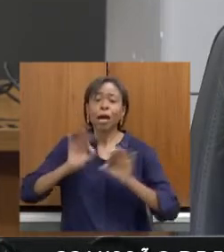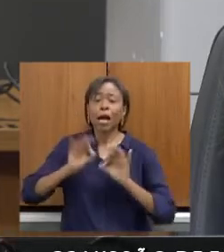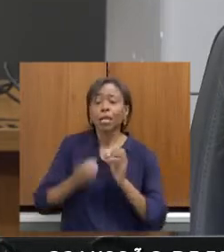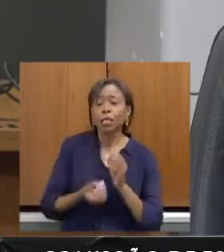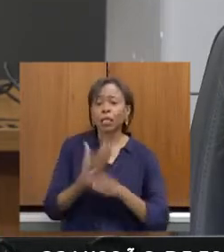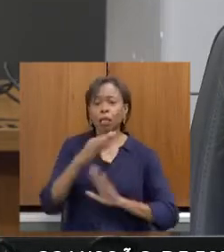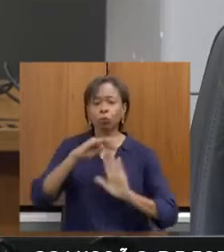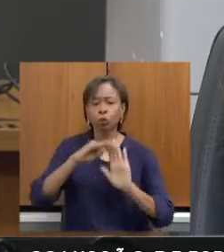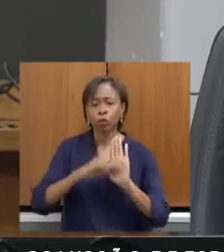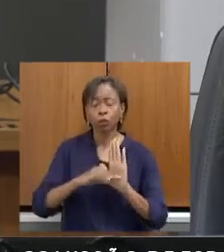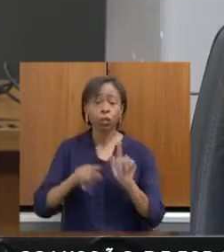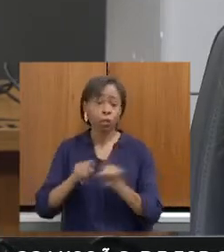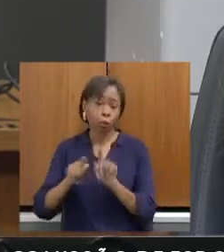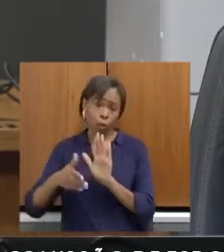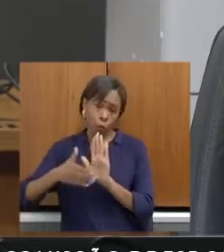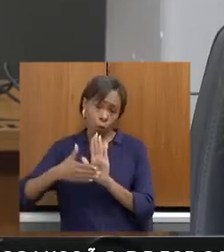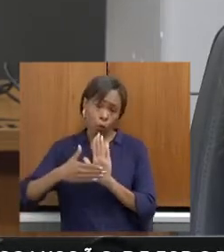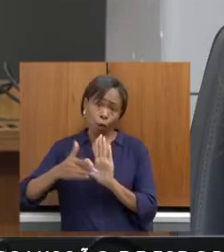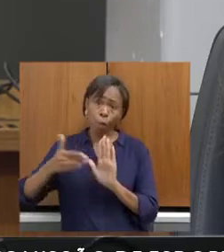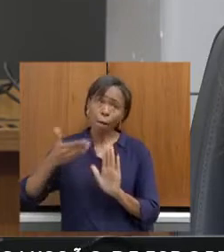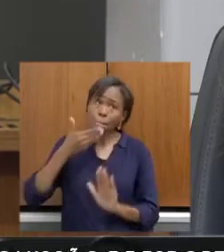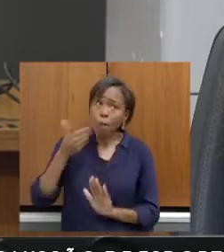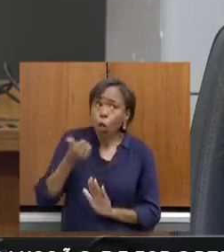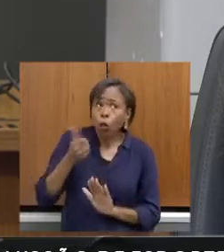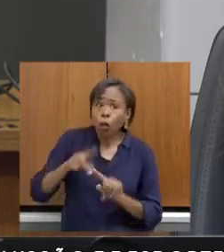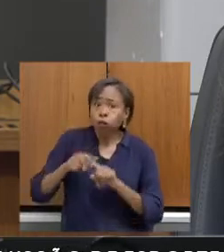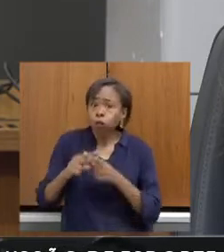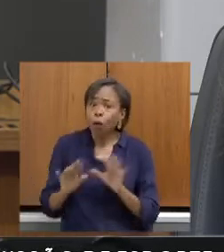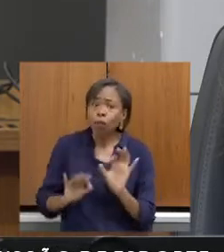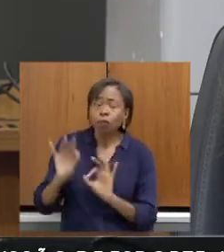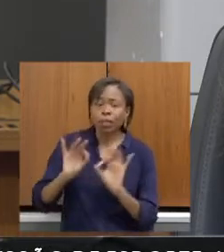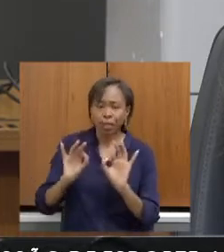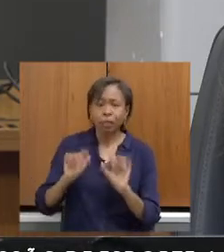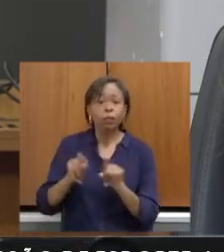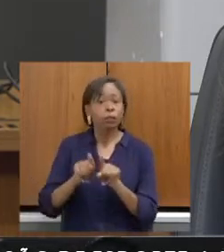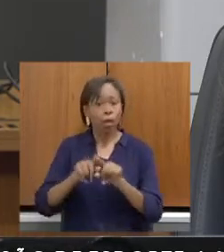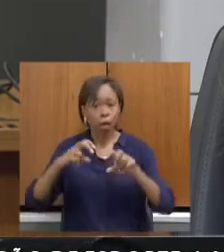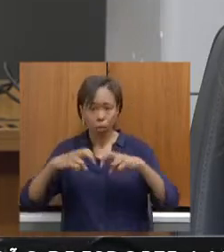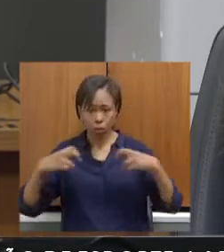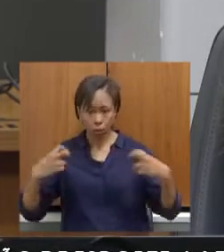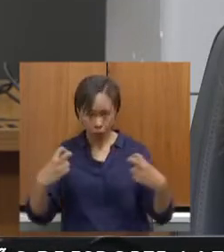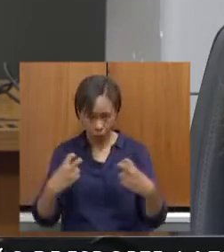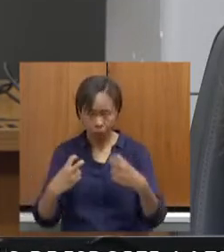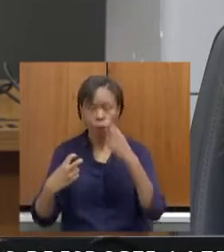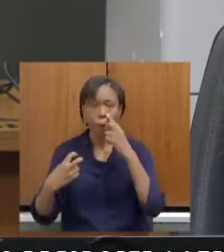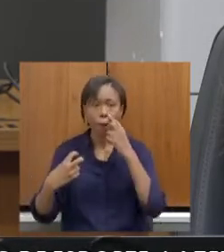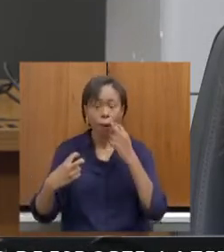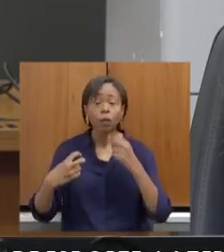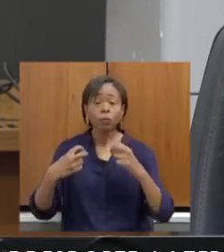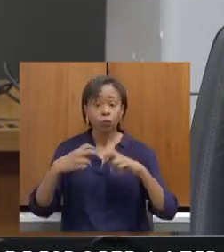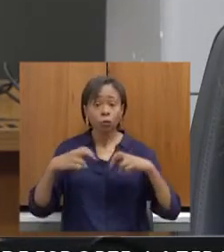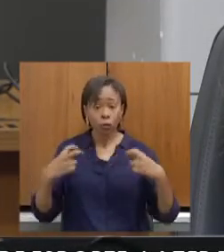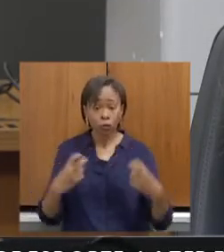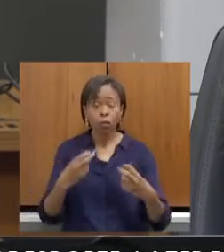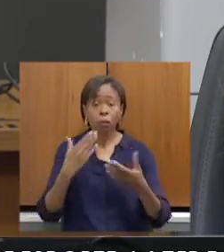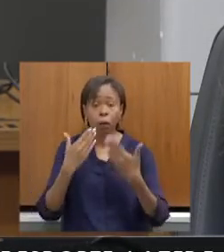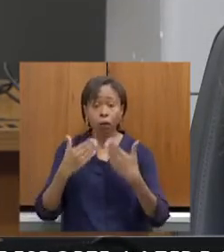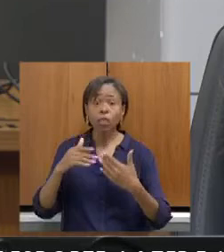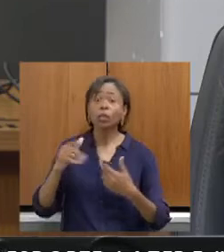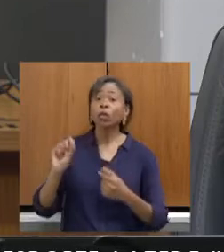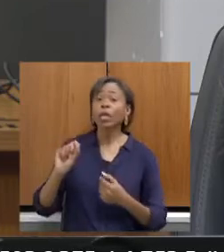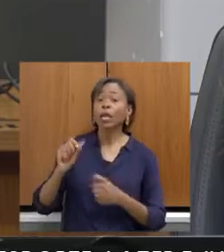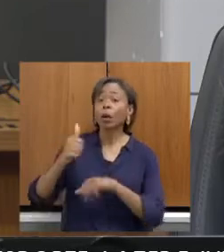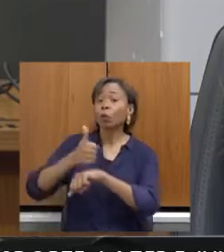e também proposições de melhoria. Também tivemos uma roda de conversa ao longo dessas três oficinas, em que nós trouxemos especialistas,